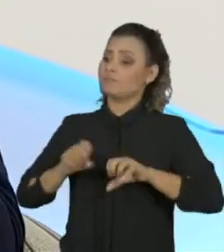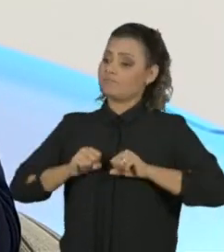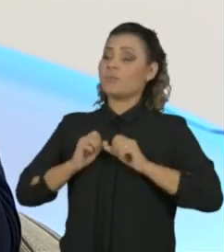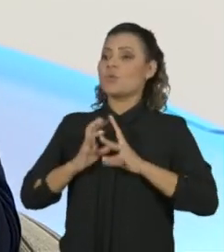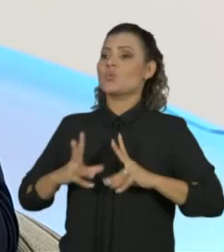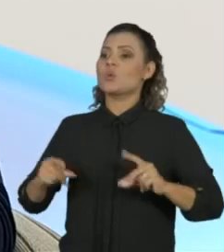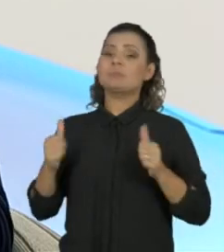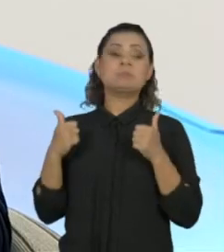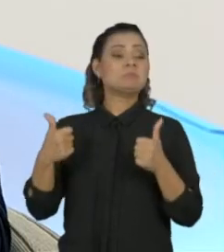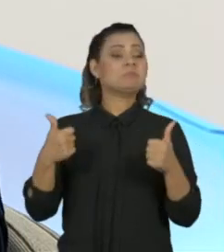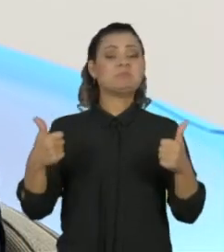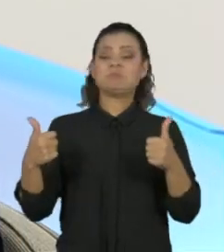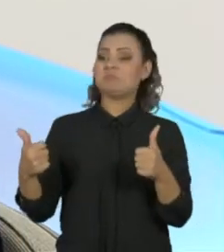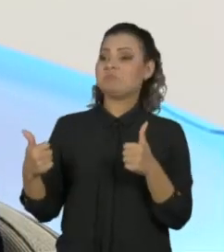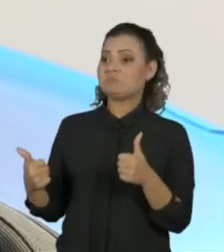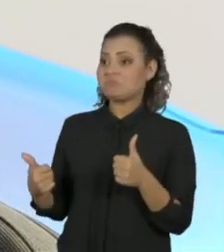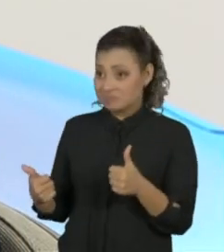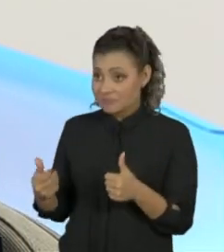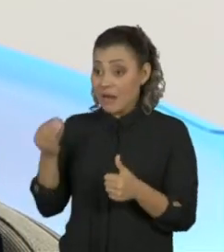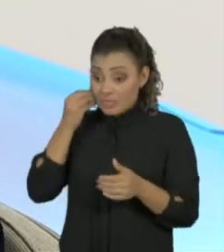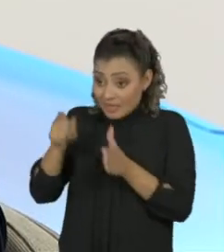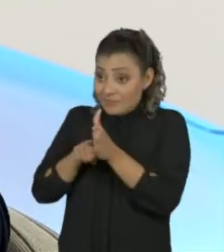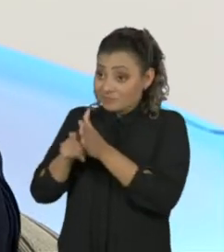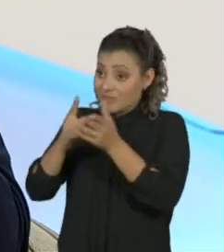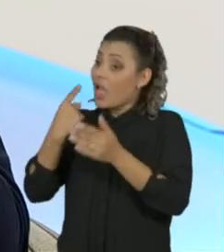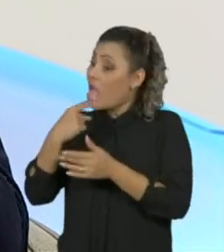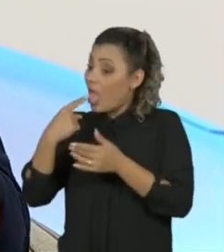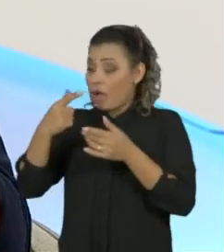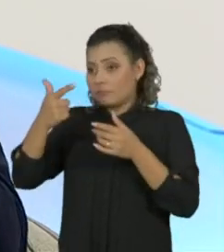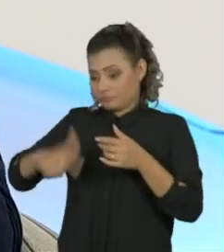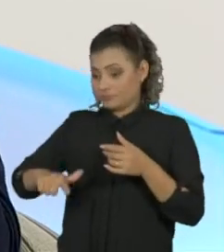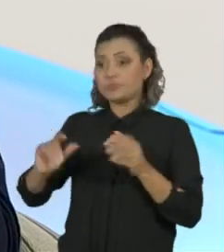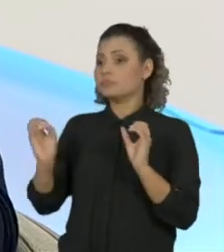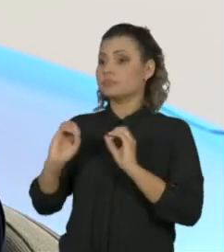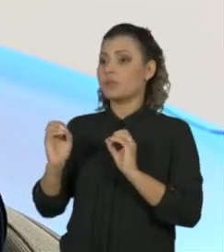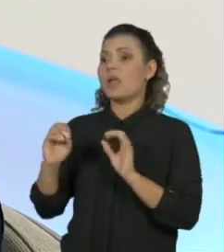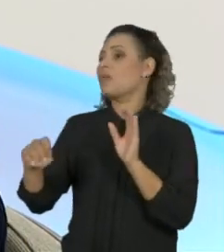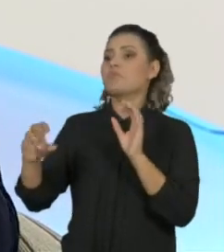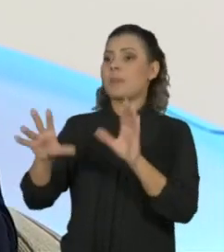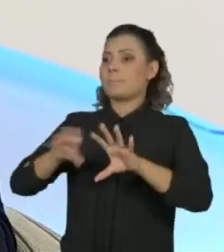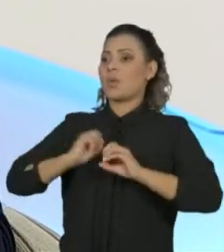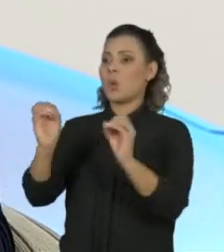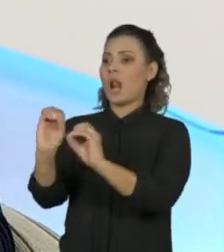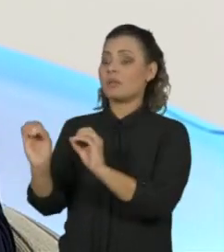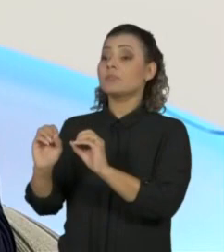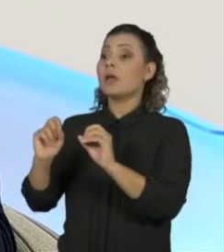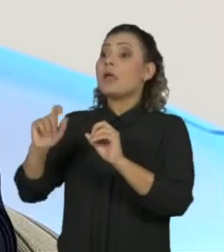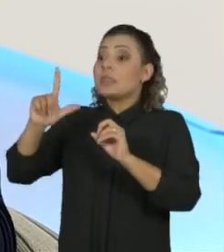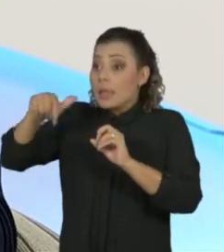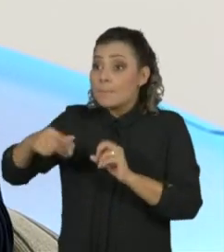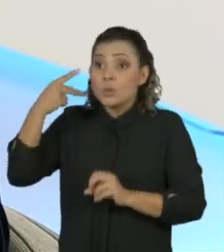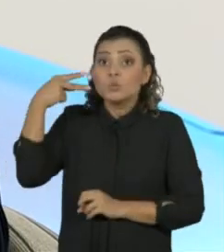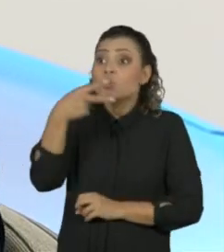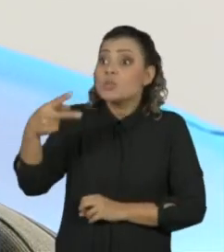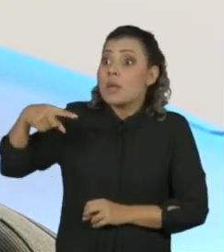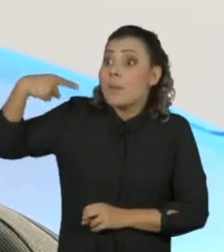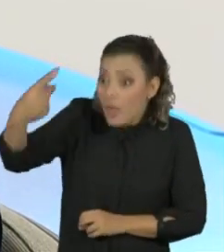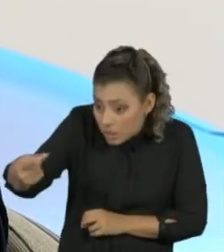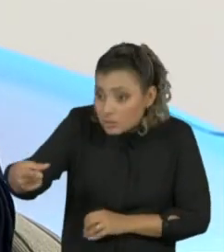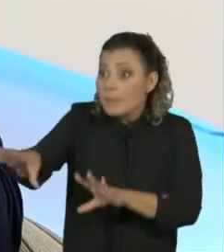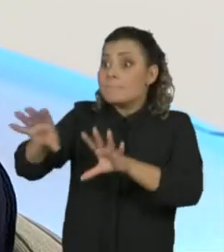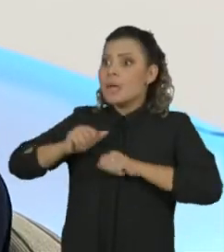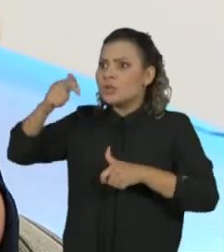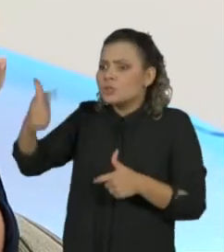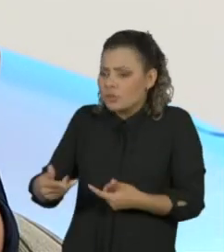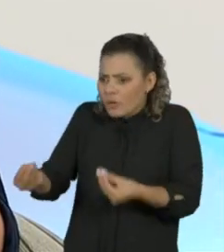quase eliminarem o vírus do corpo a ponto de testar negativo, mas depois de uma semana ou duas, voltar a manifestar um pouco do vírus no corpo. Não sei nem se é o